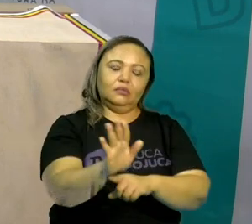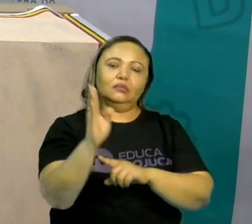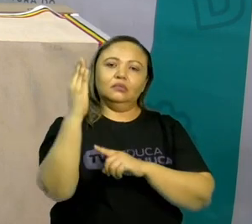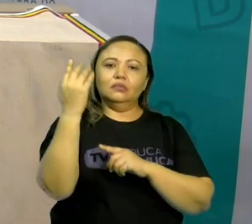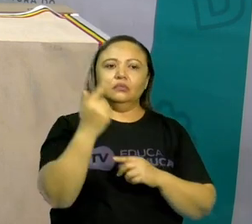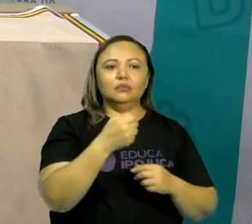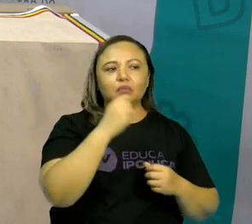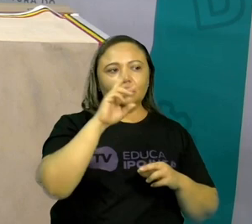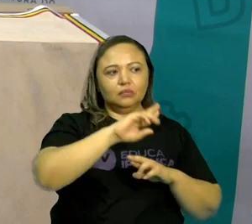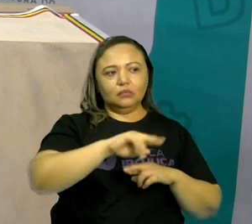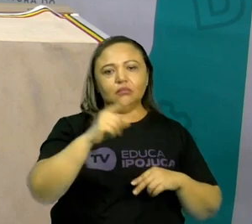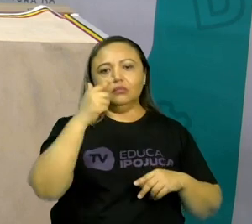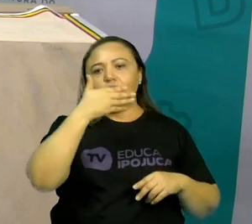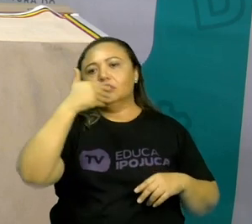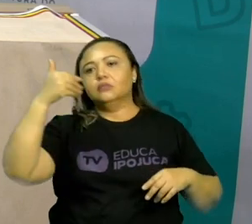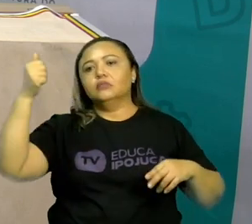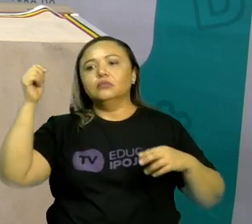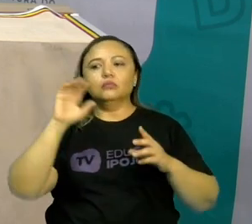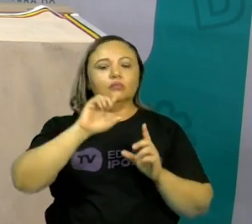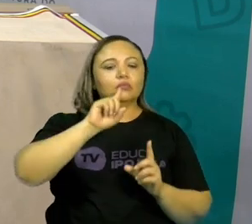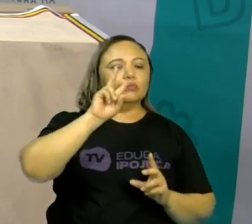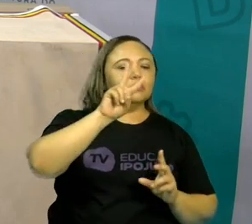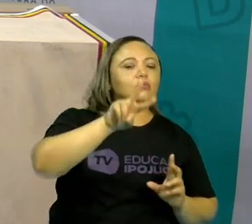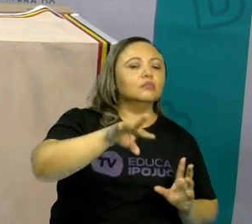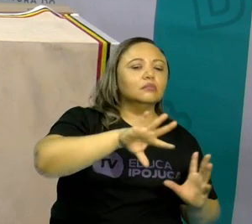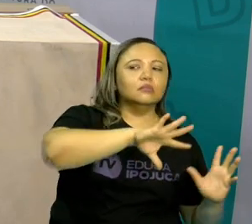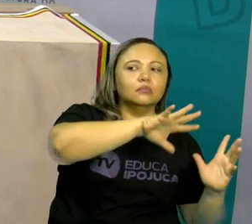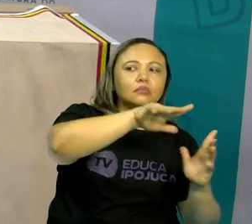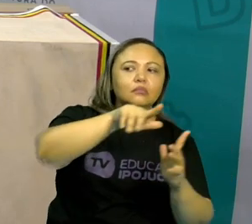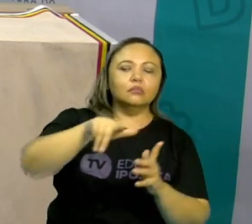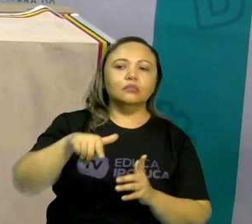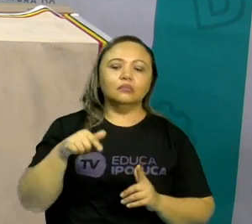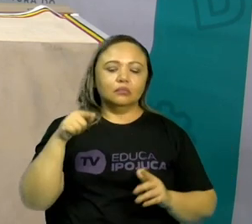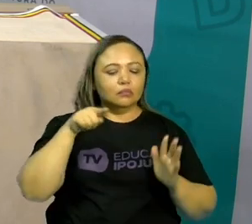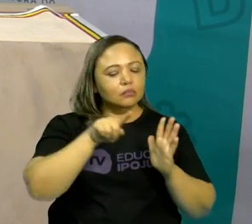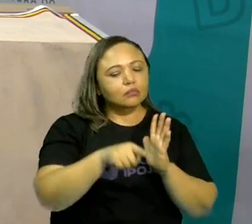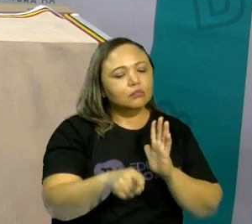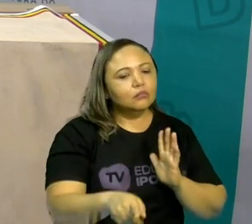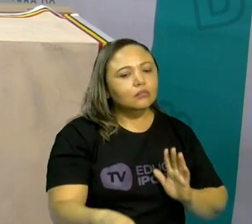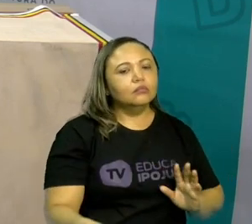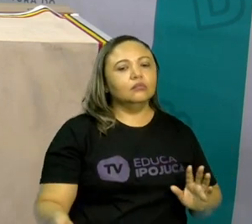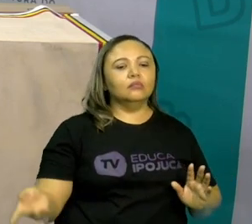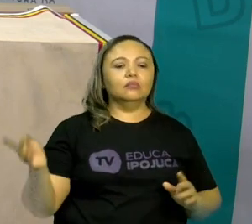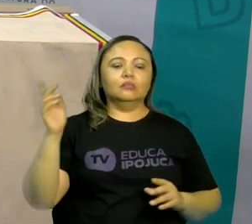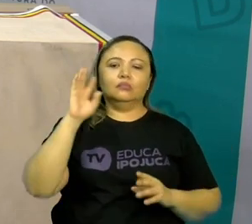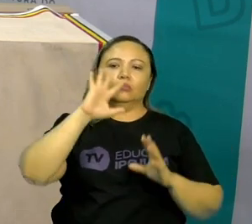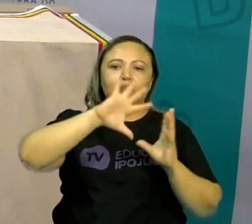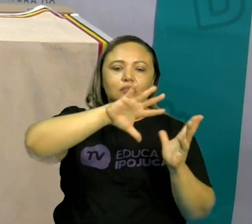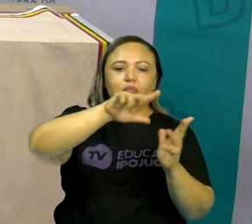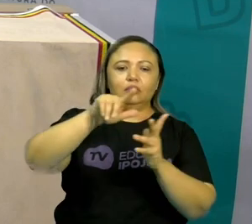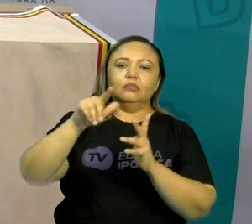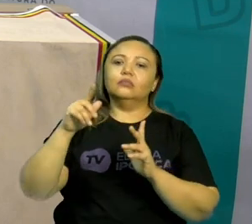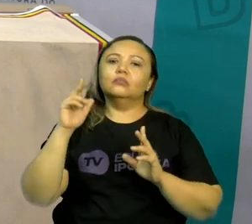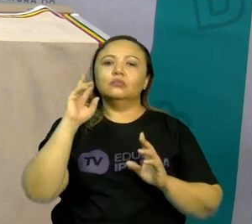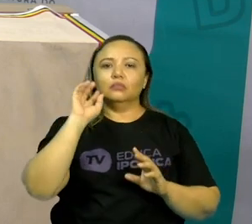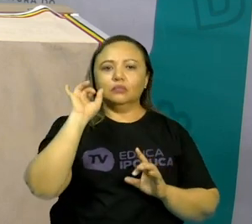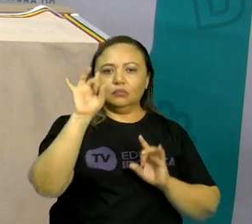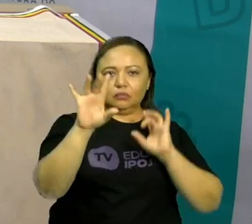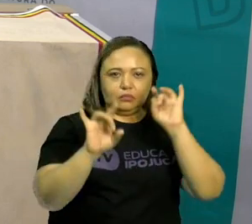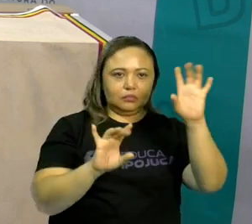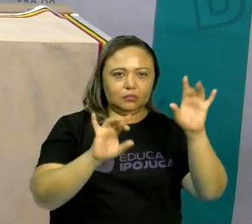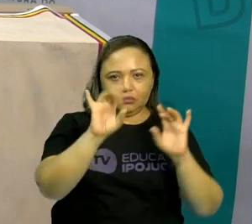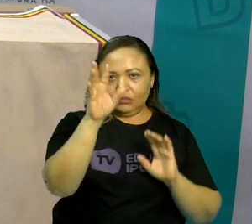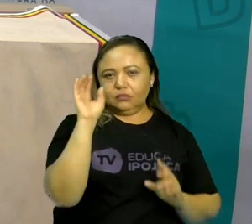Com um jeito bem melhor. De ver o mundo e ir lá no fundo. Um mundo melhor. Depende